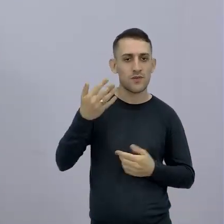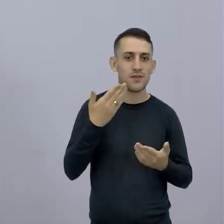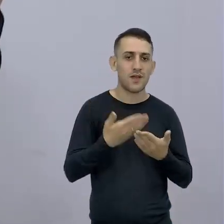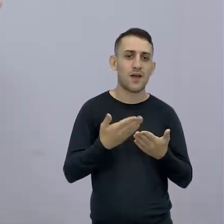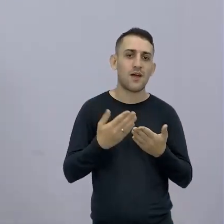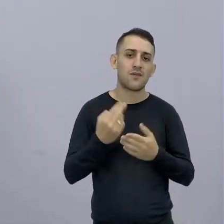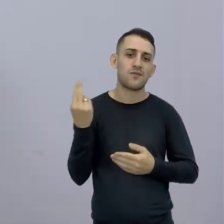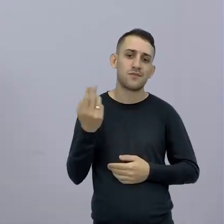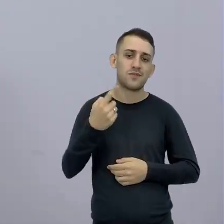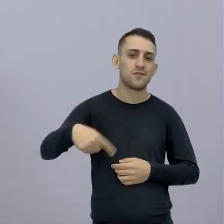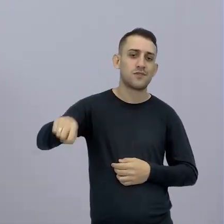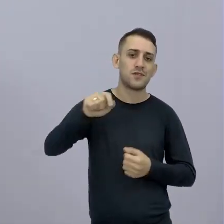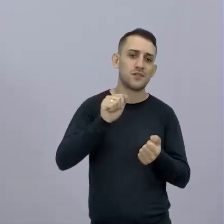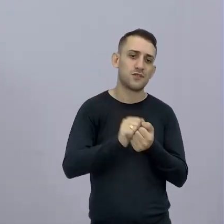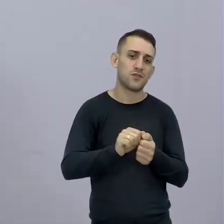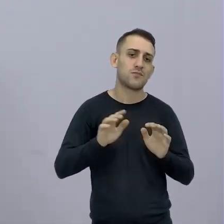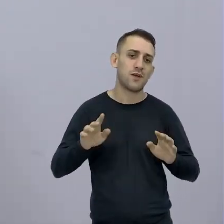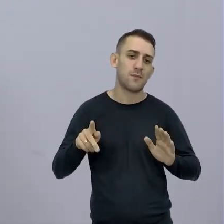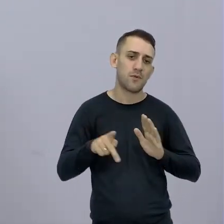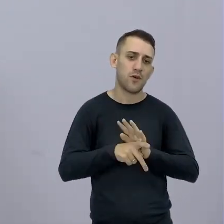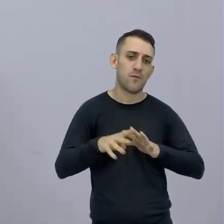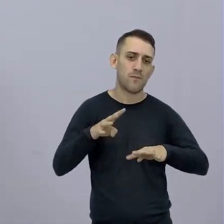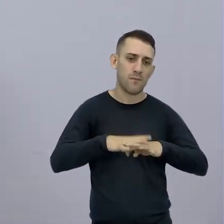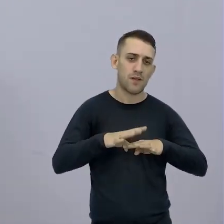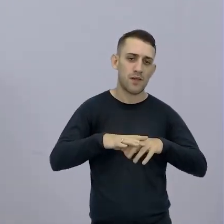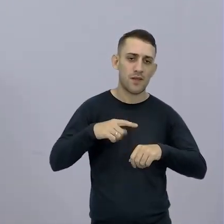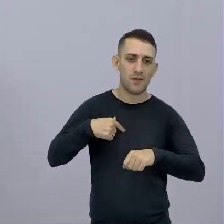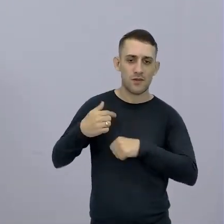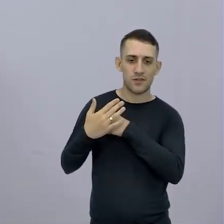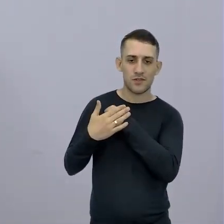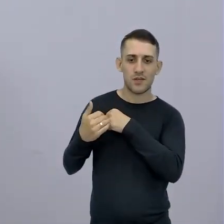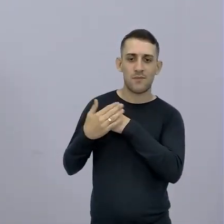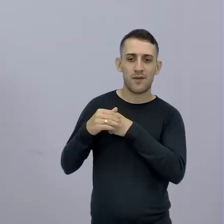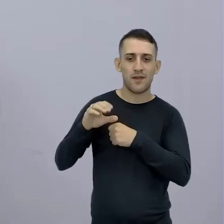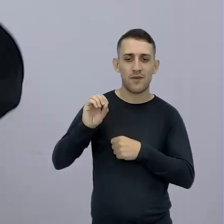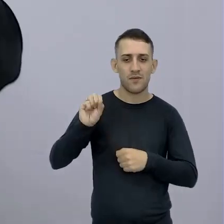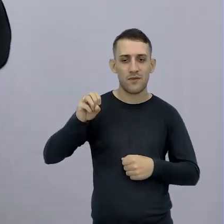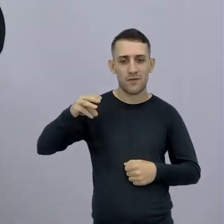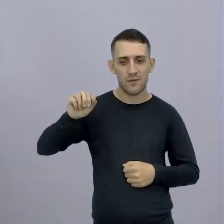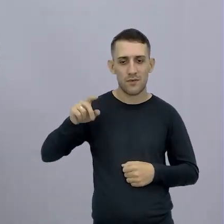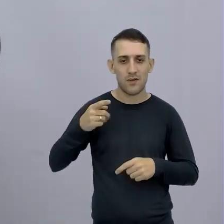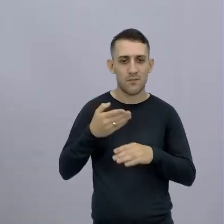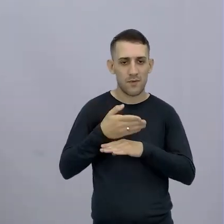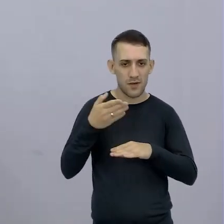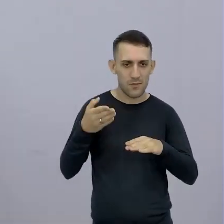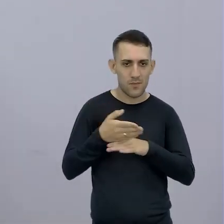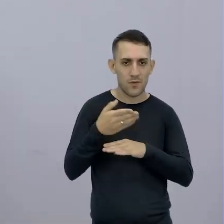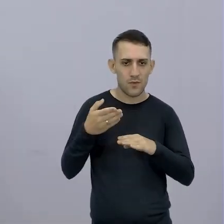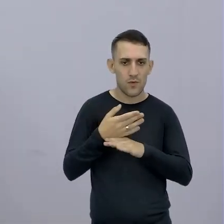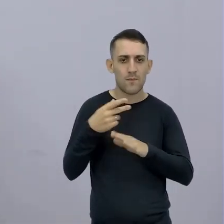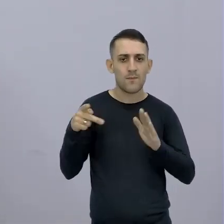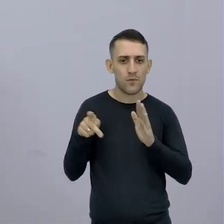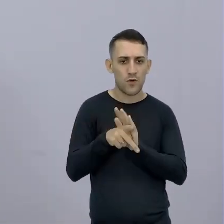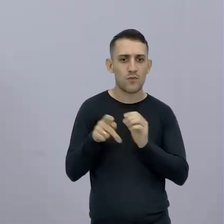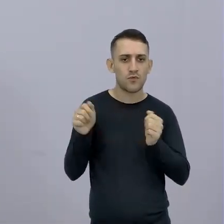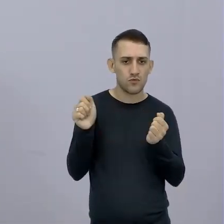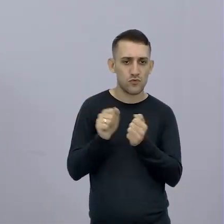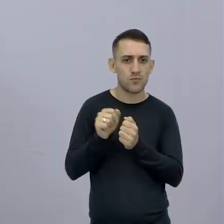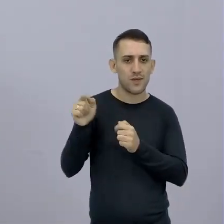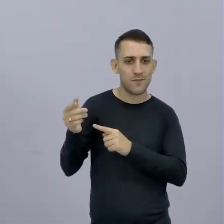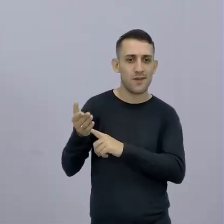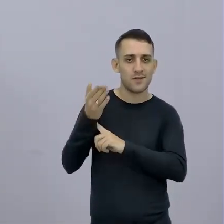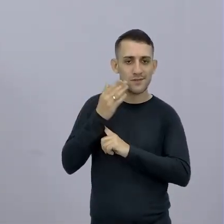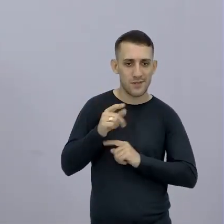consegui chamar vocês Mas como era bem matemática Acabei chamando o professor Osmar Quero agradecer Ele participou Tanto nessa Quanto naquelas de medidas Eu também trouxe ele Parte